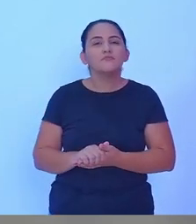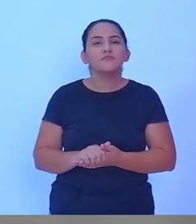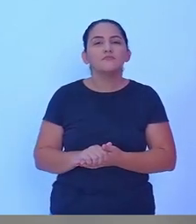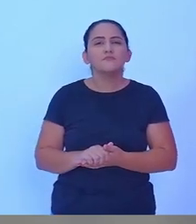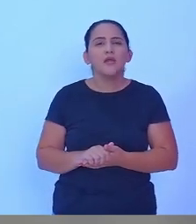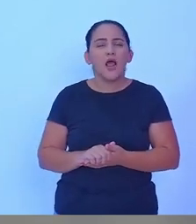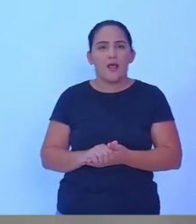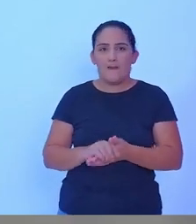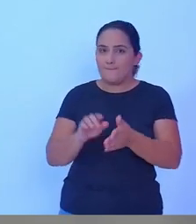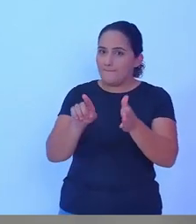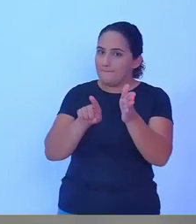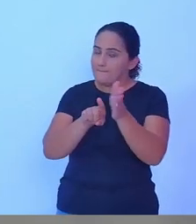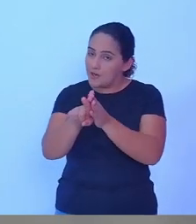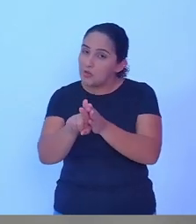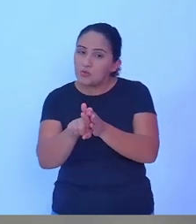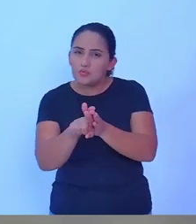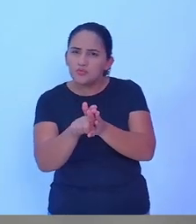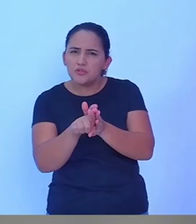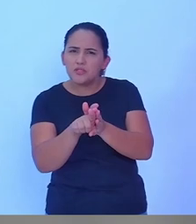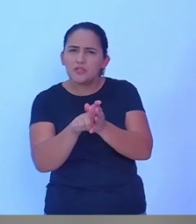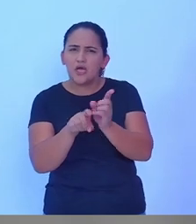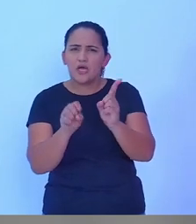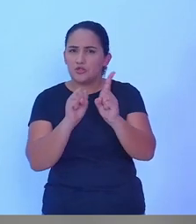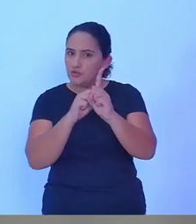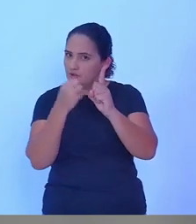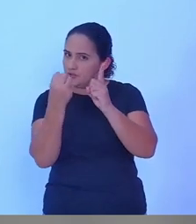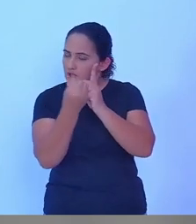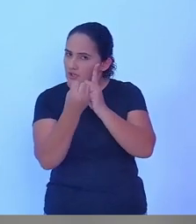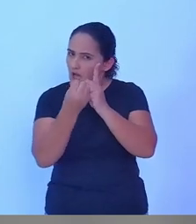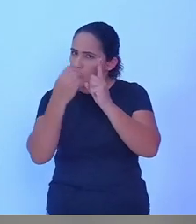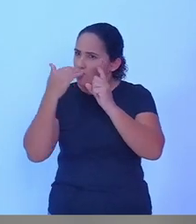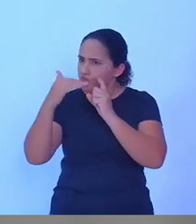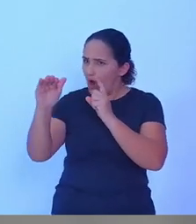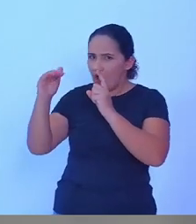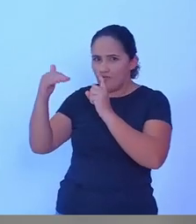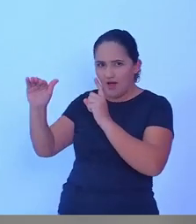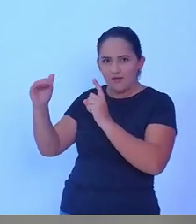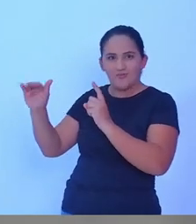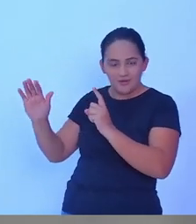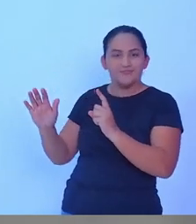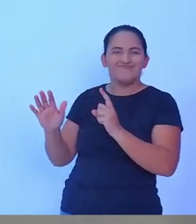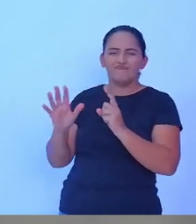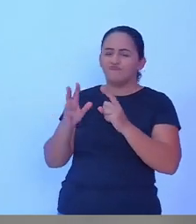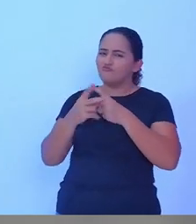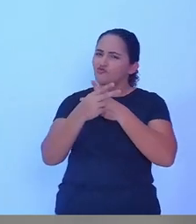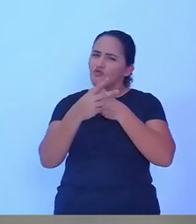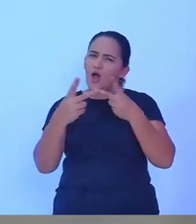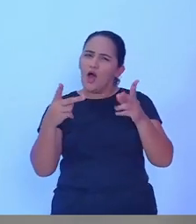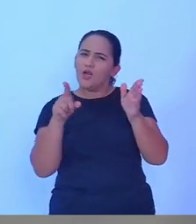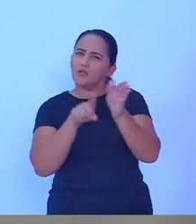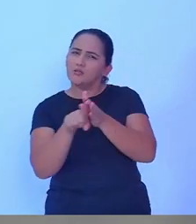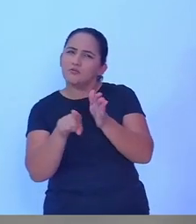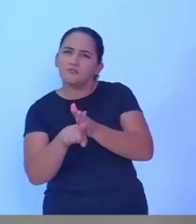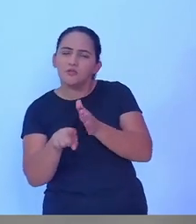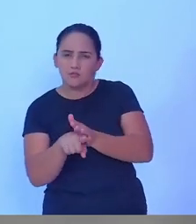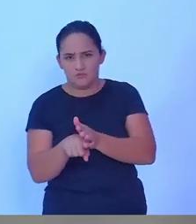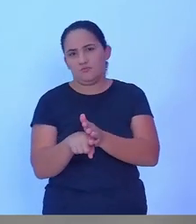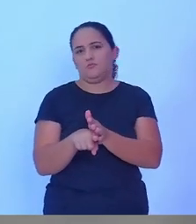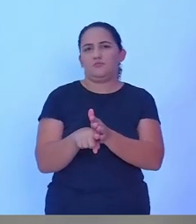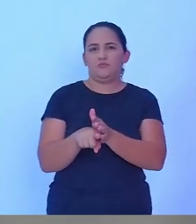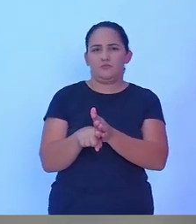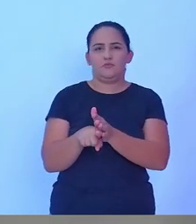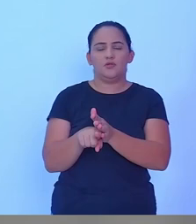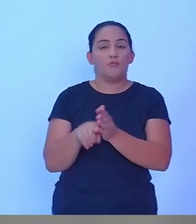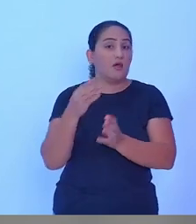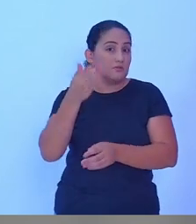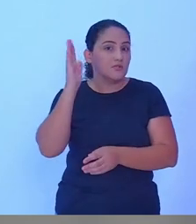perguntas da sociedade Rulim de Moura. Nós recebemos uma série de perguntas para que fossem feitas para